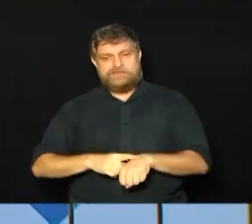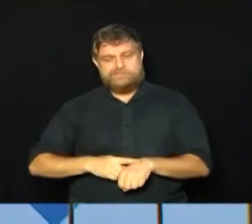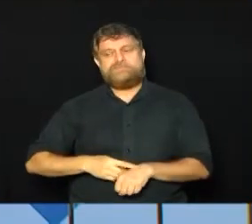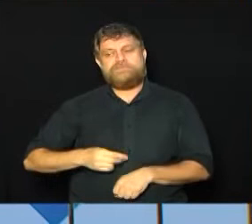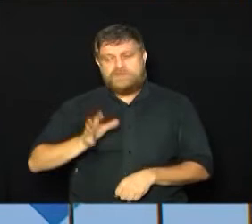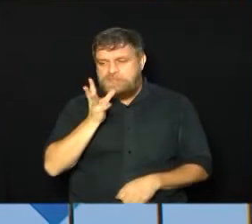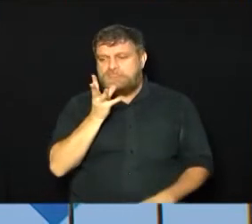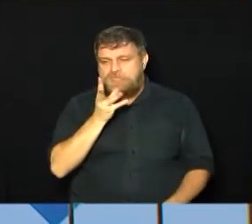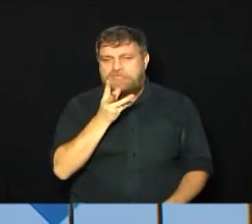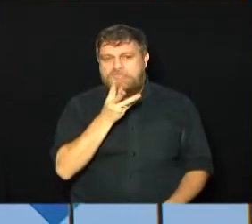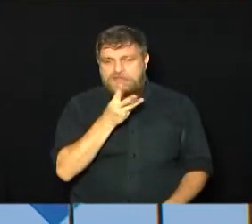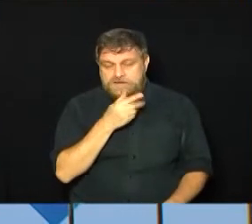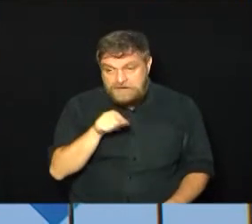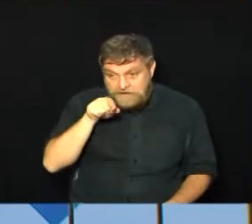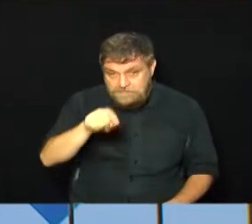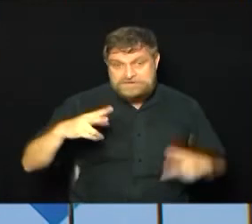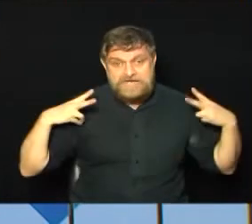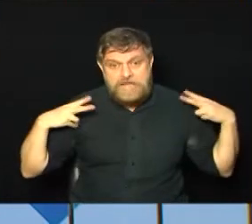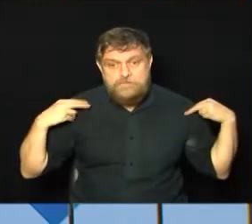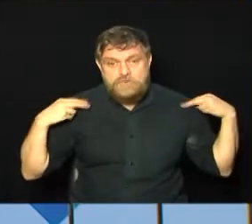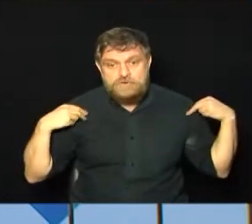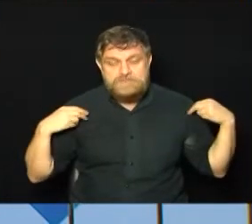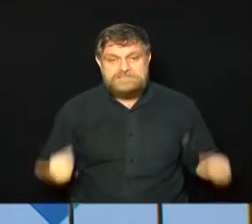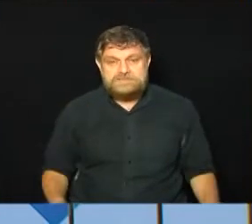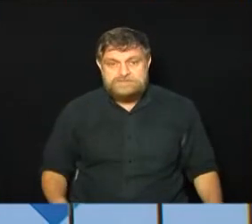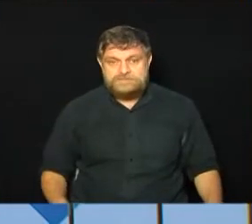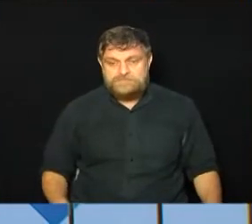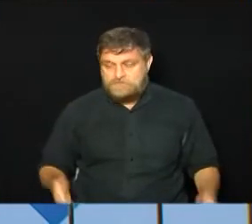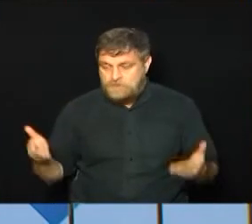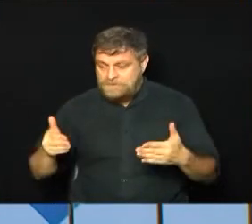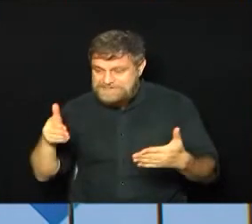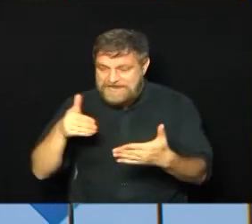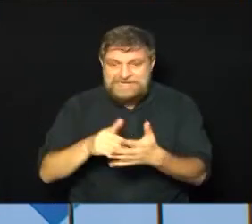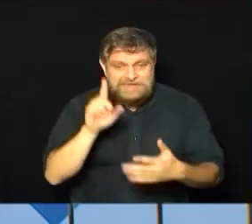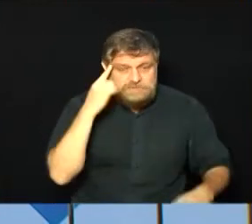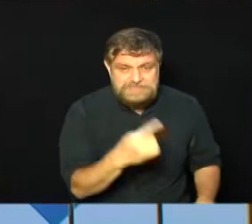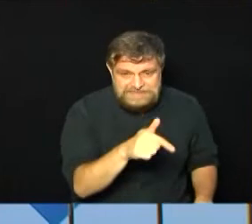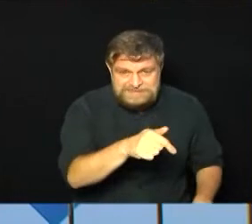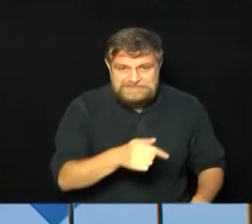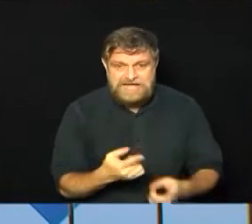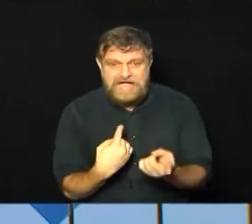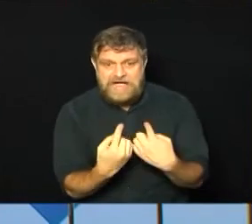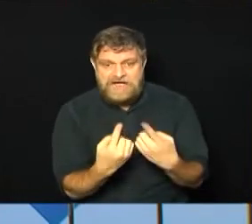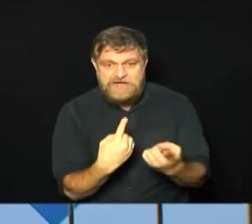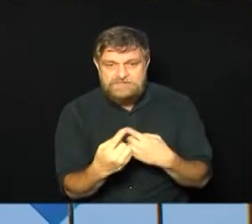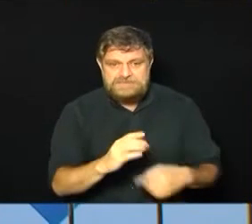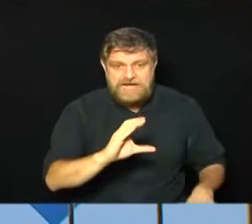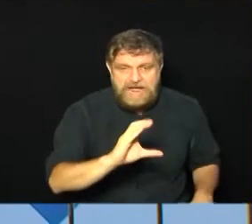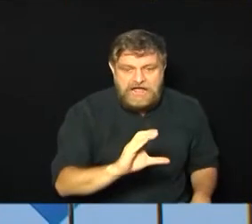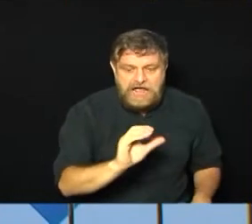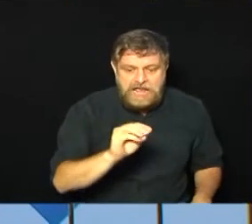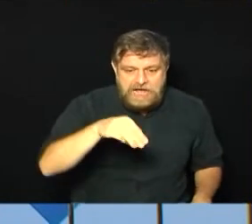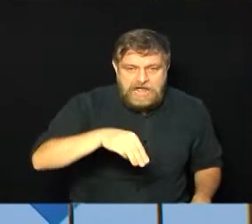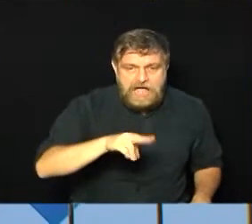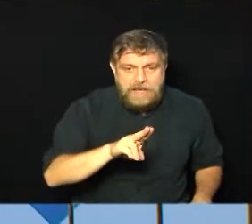atenção aí, você motorista. De hoje até o dia 17 deste mês, o acesso da Avenida Camusim para a rua